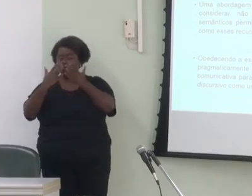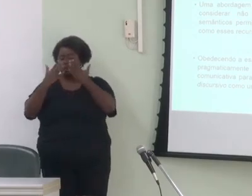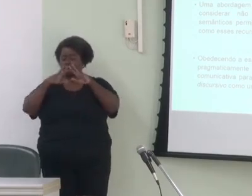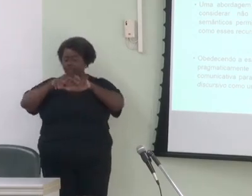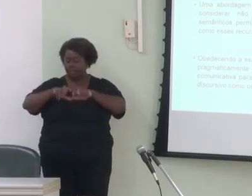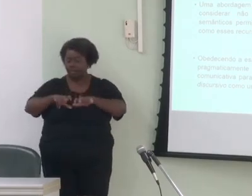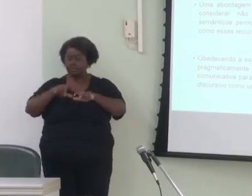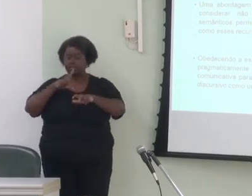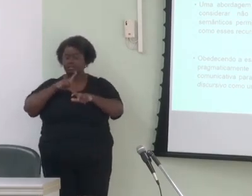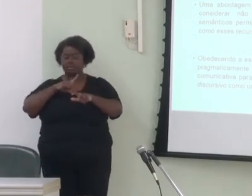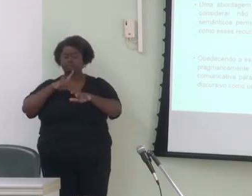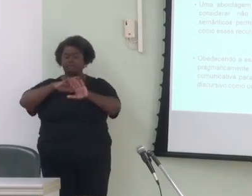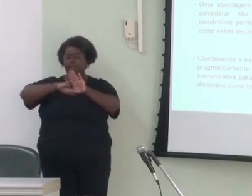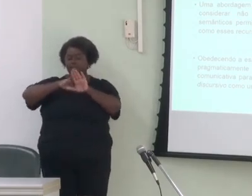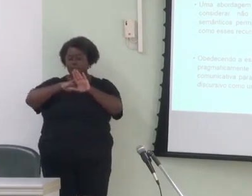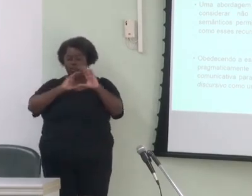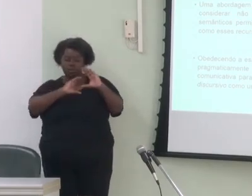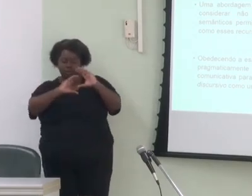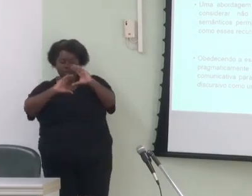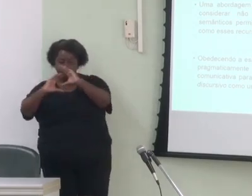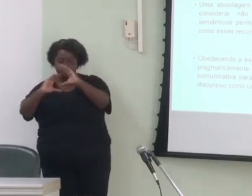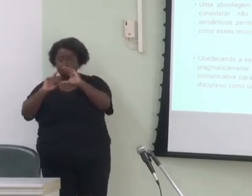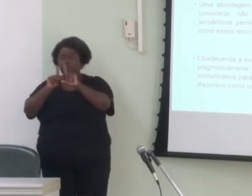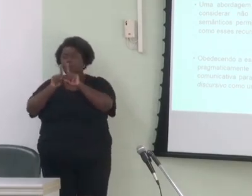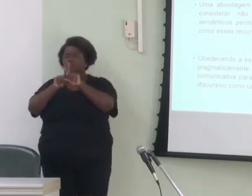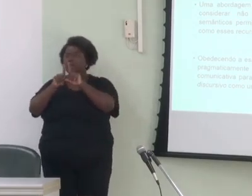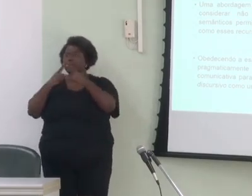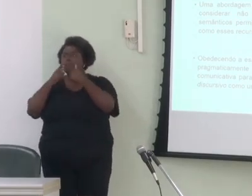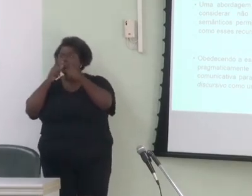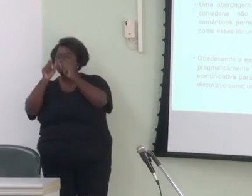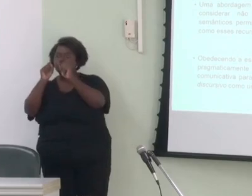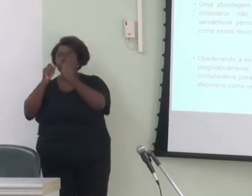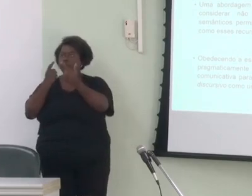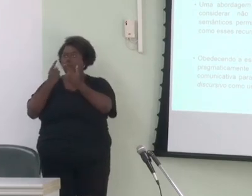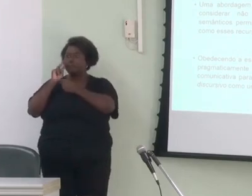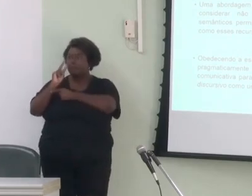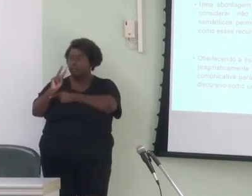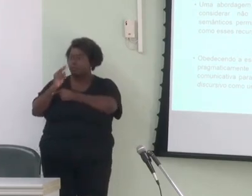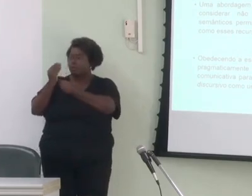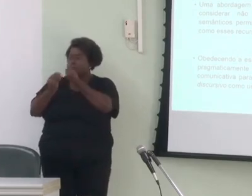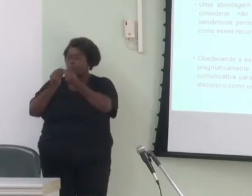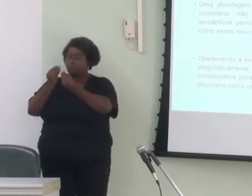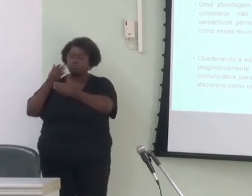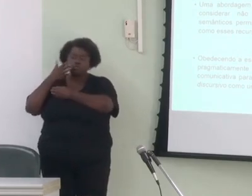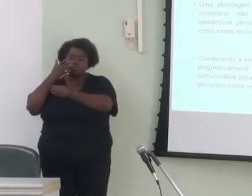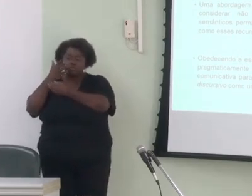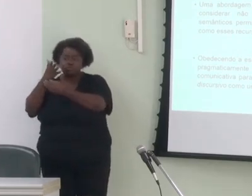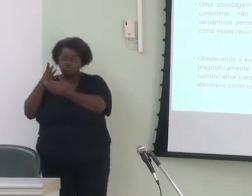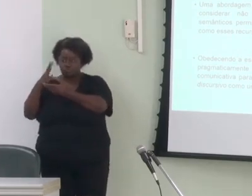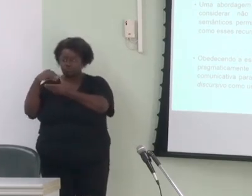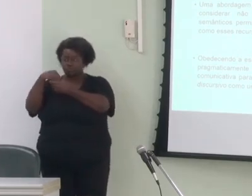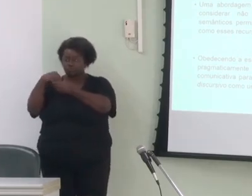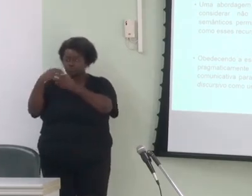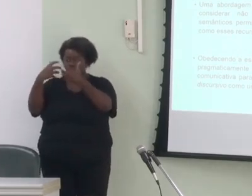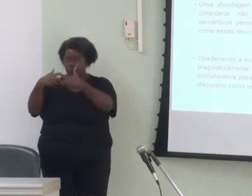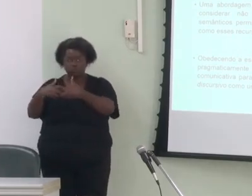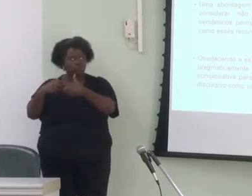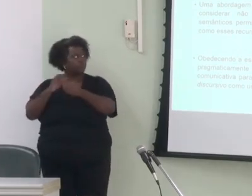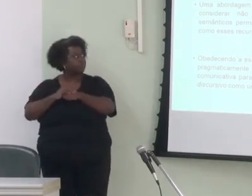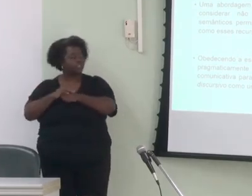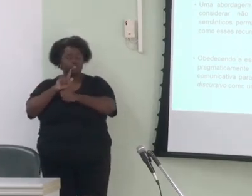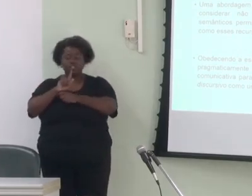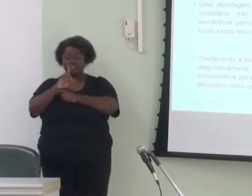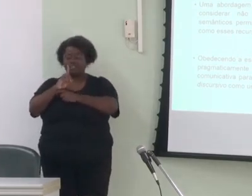comunicativa para a articulação das expressões linguísticas, tendo o ato discursivo como unidade básica. A GDF foi